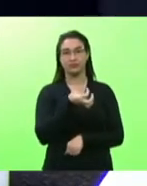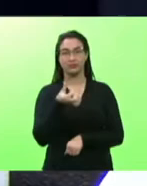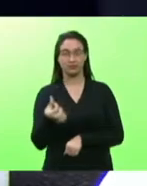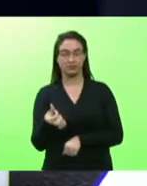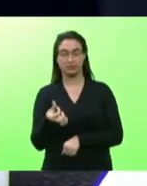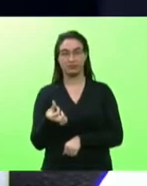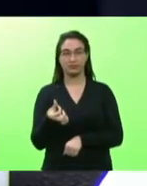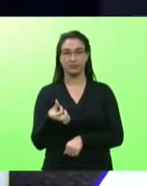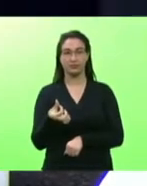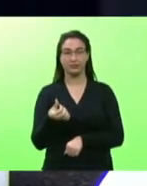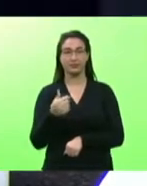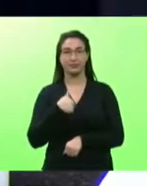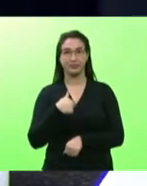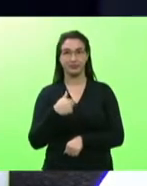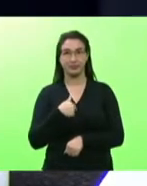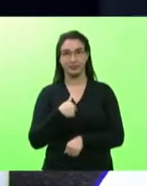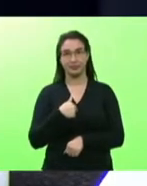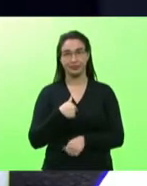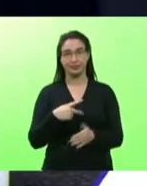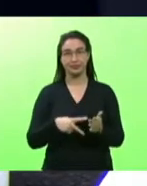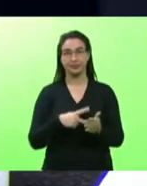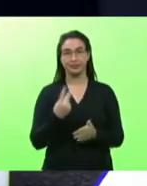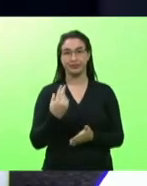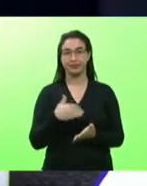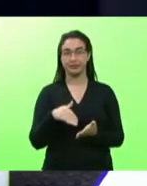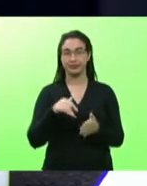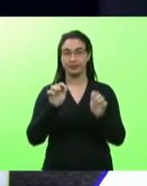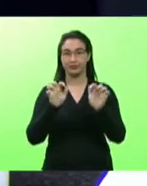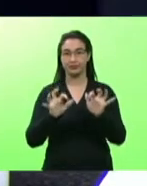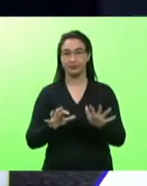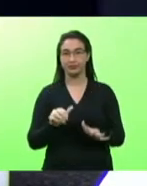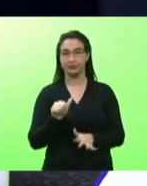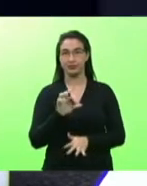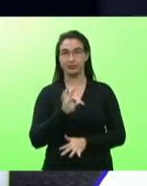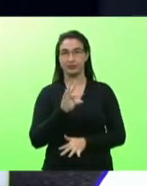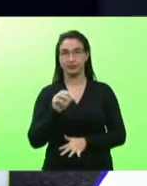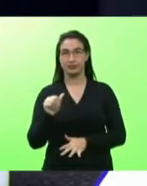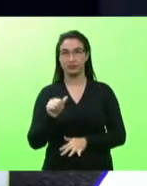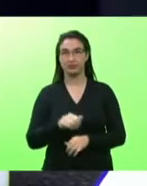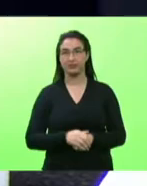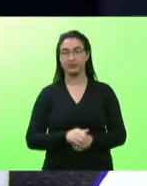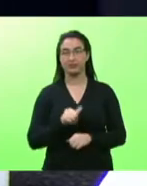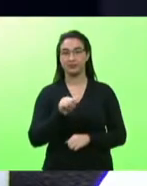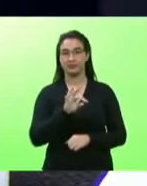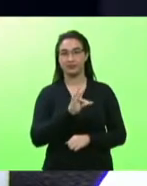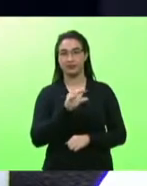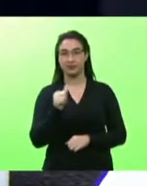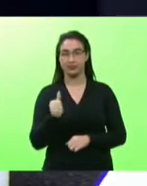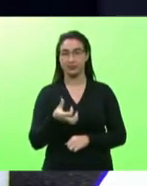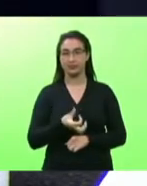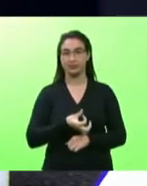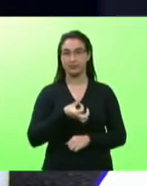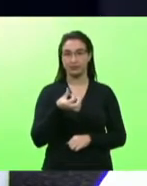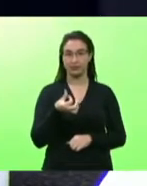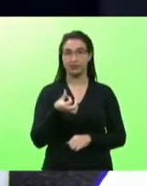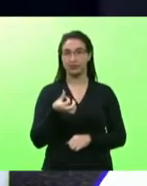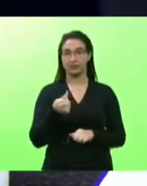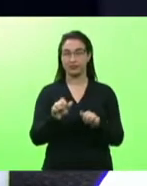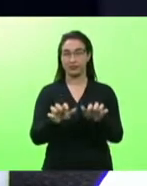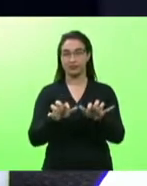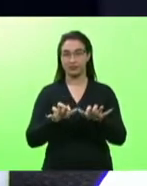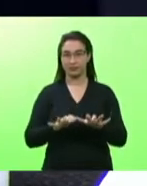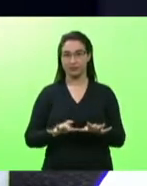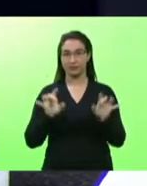Para constar, eu, segundo o secretário, lavrei a presente ata. Ata da sexta sessão extraordinária da